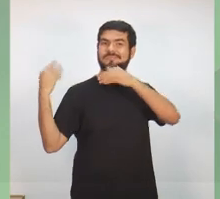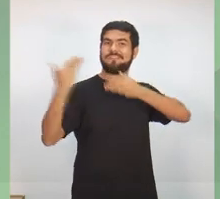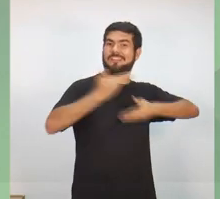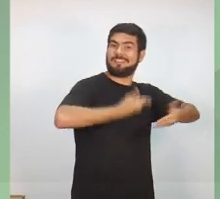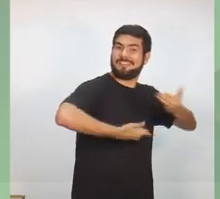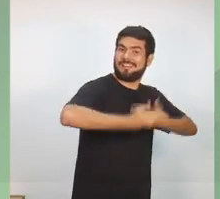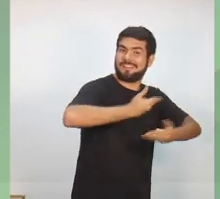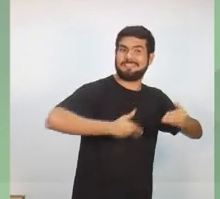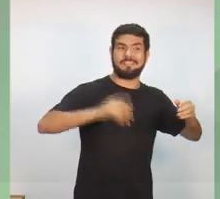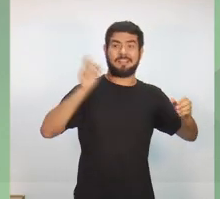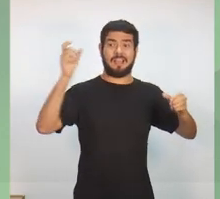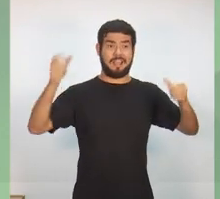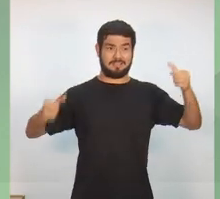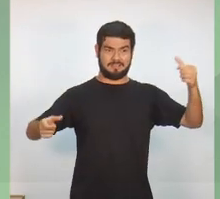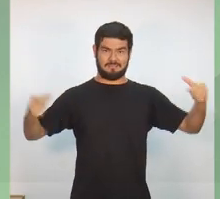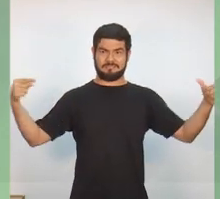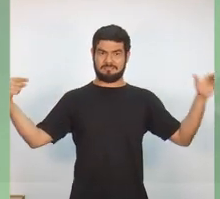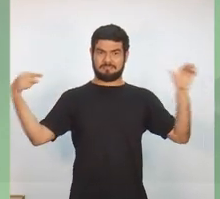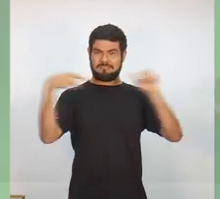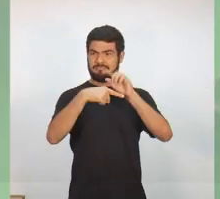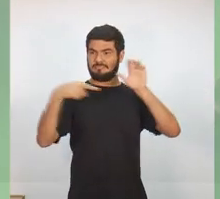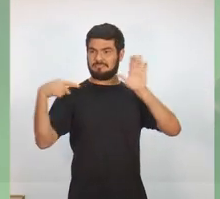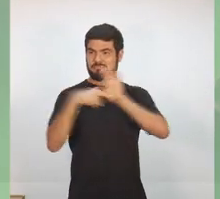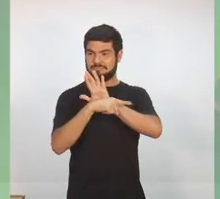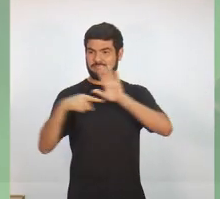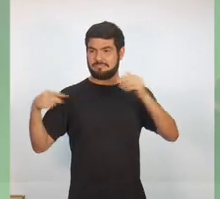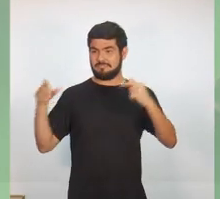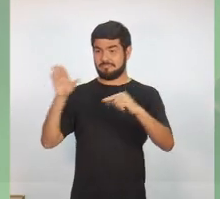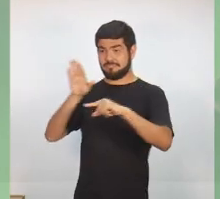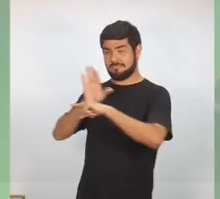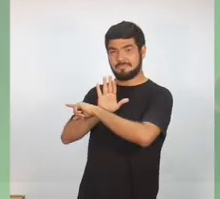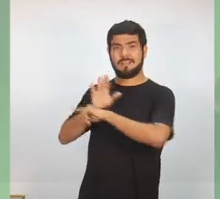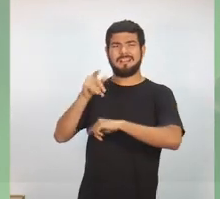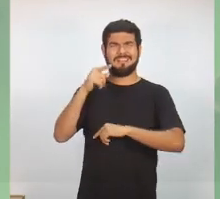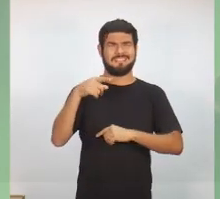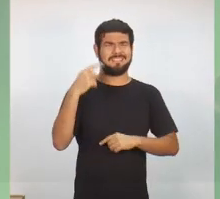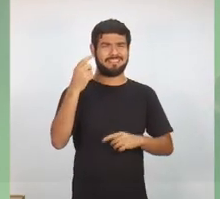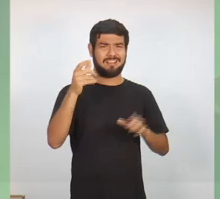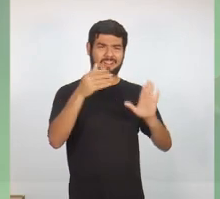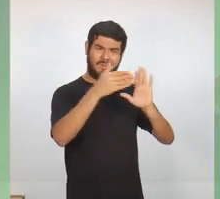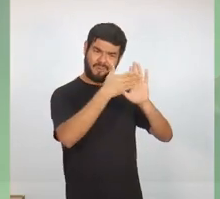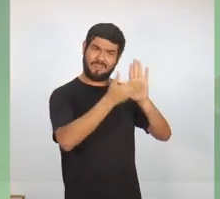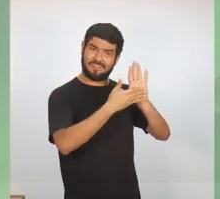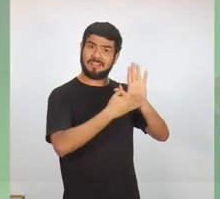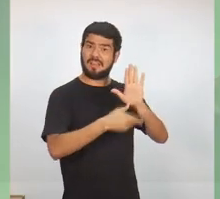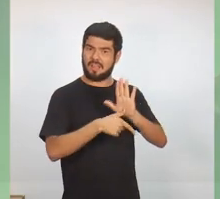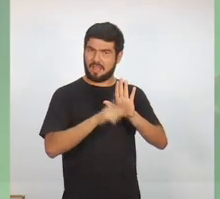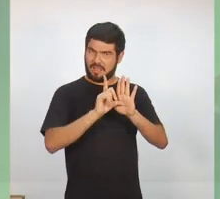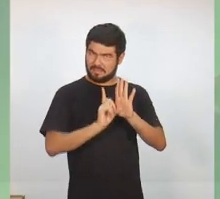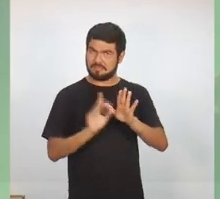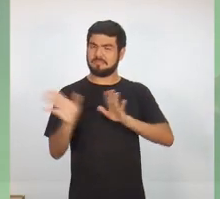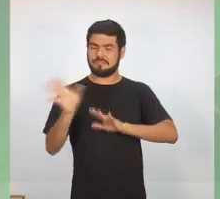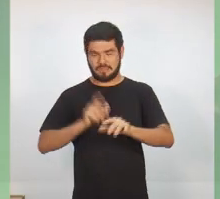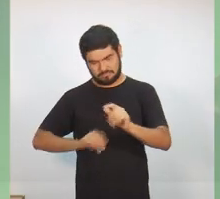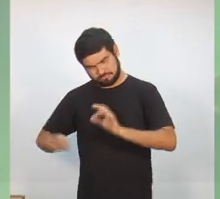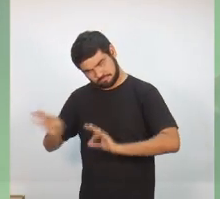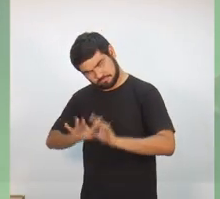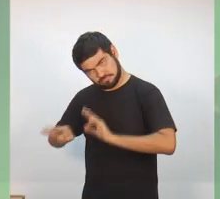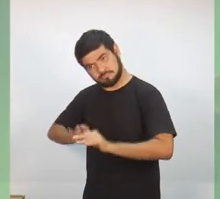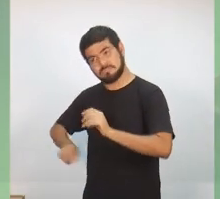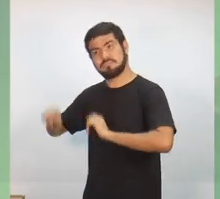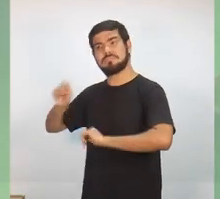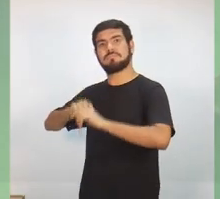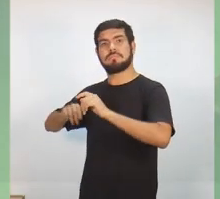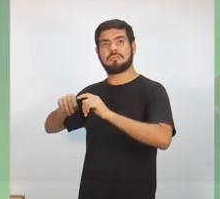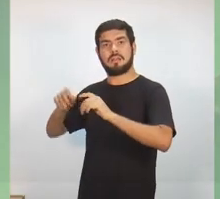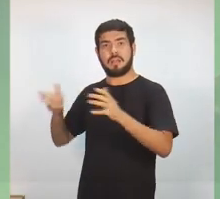uma pergunta para o outro. Essa ordem, como você viu nas regras, foi toda estabelecida junto com a assessoria um pouco mais cedo